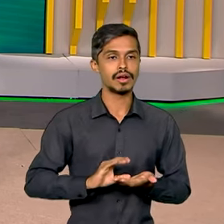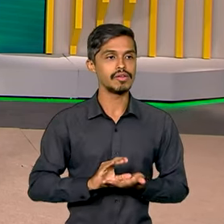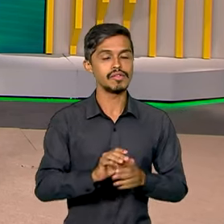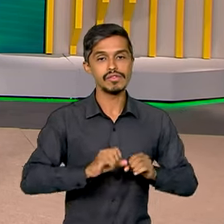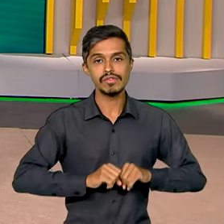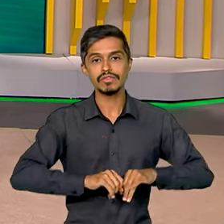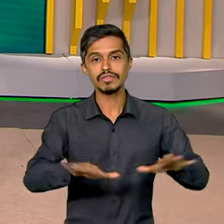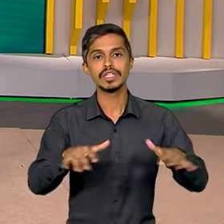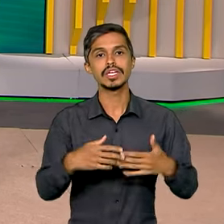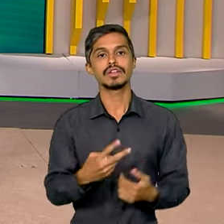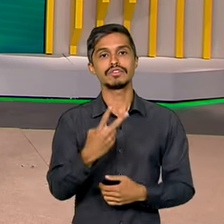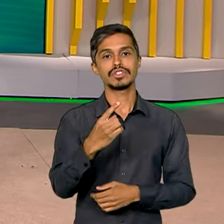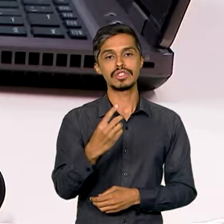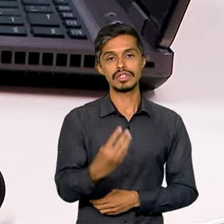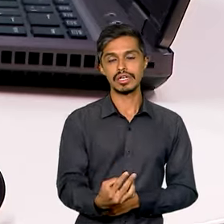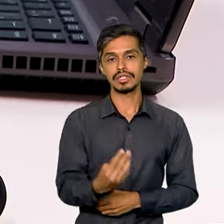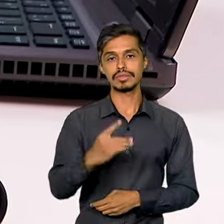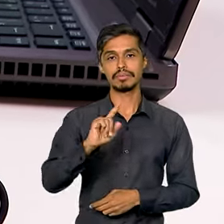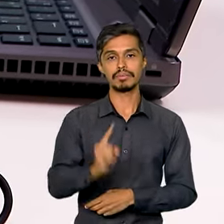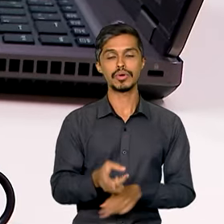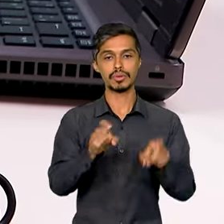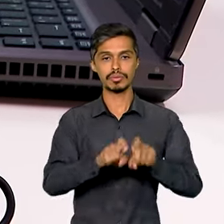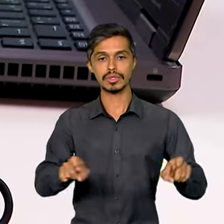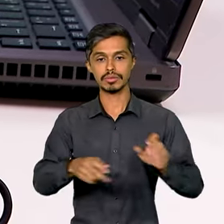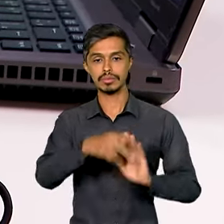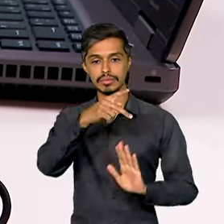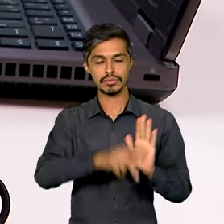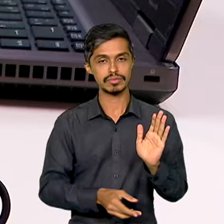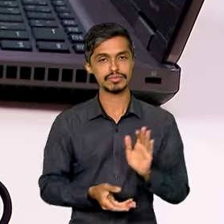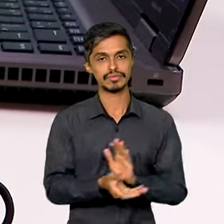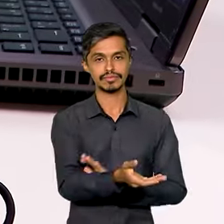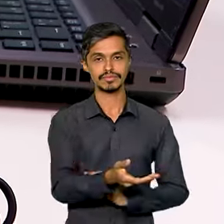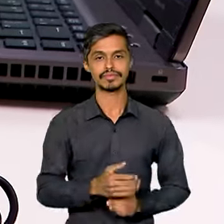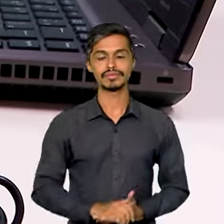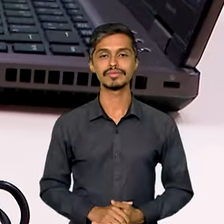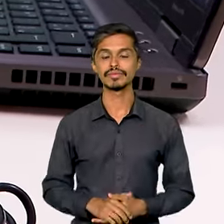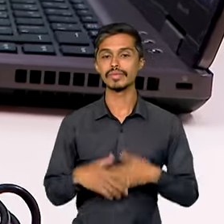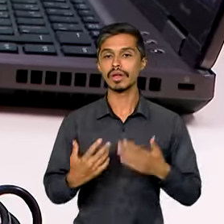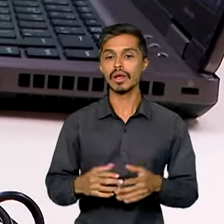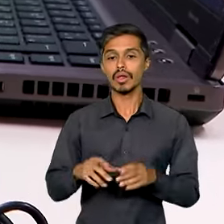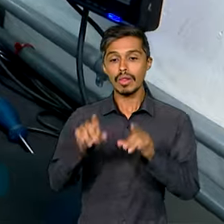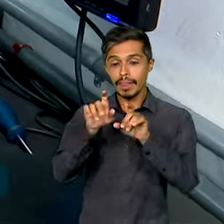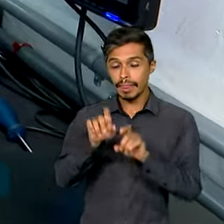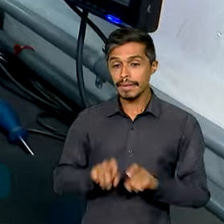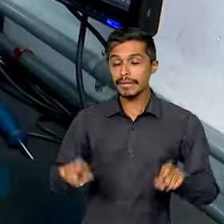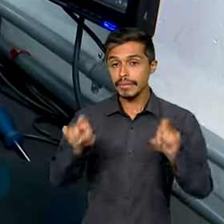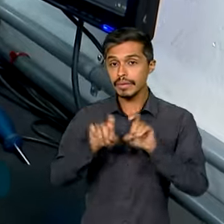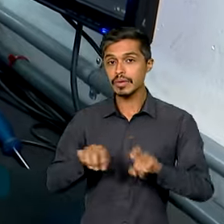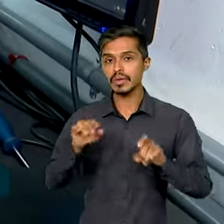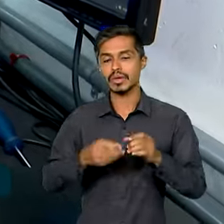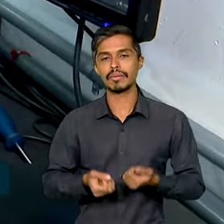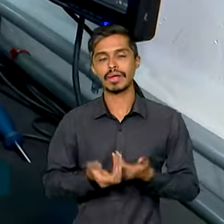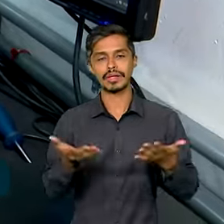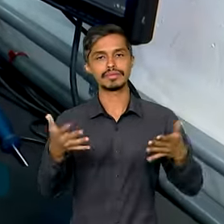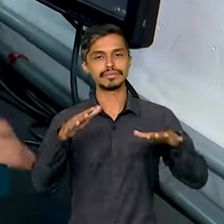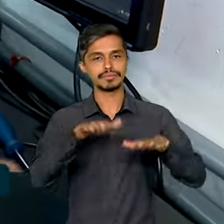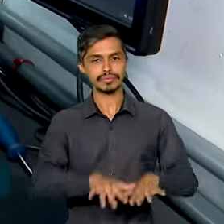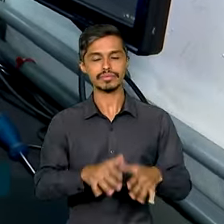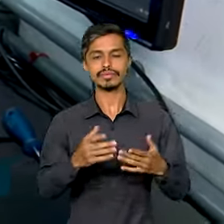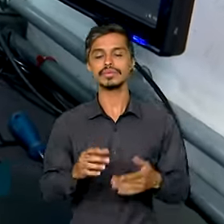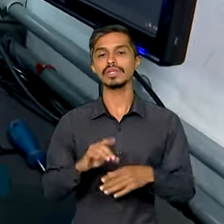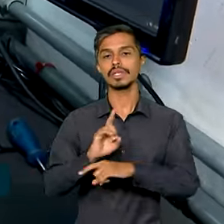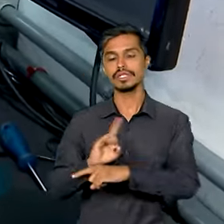mil computadores para o projeto. O programa Computadores para Inclusão é uma ação do governo federal